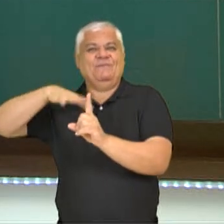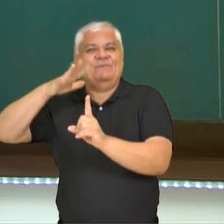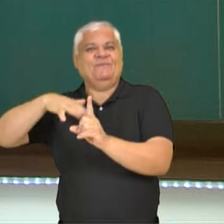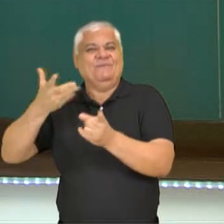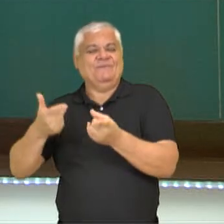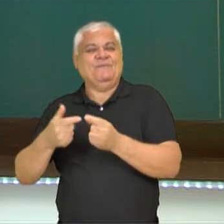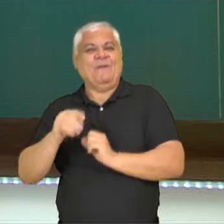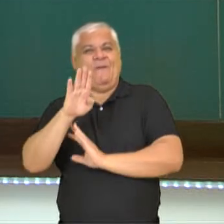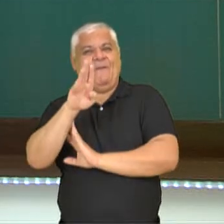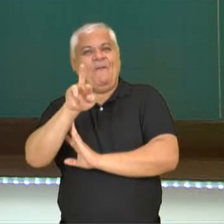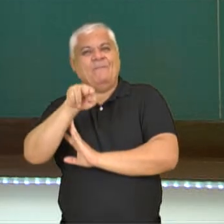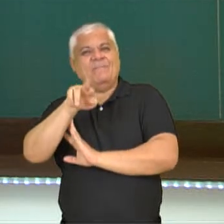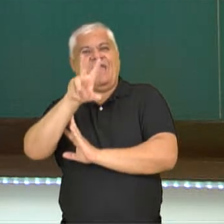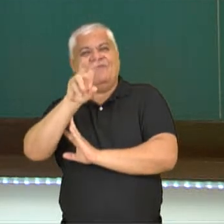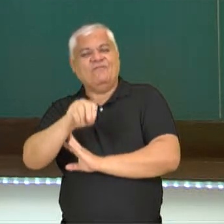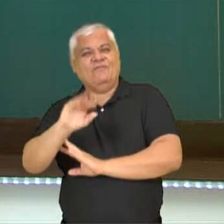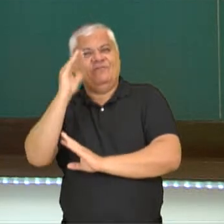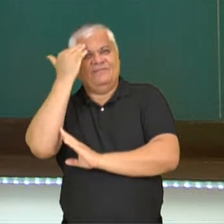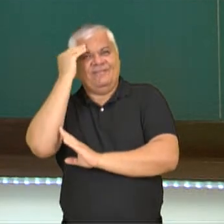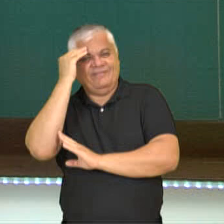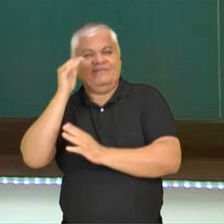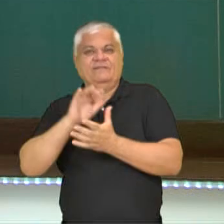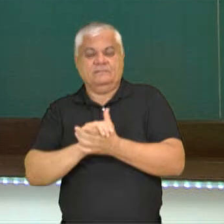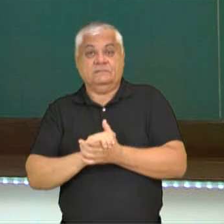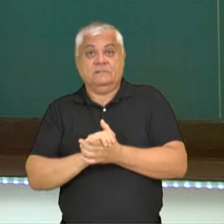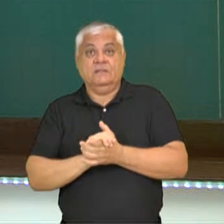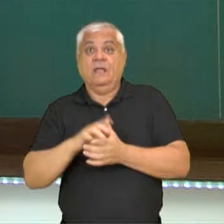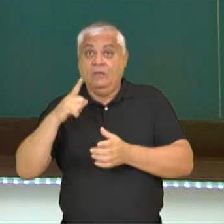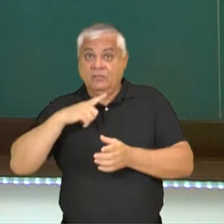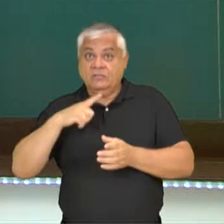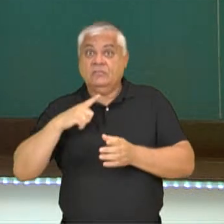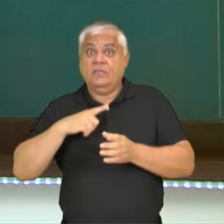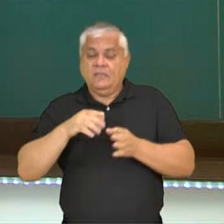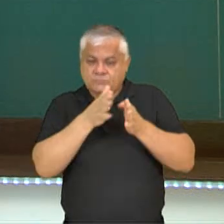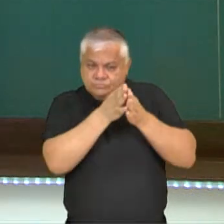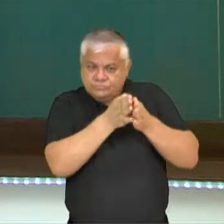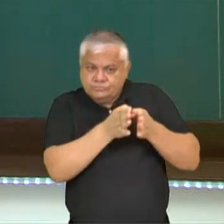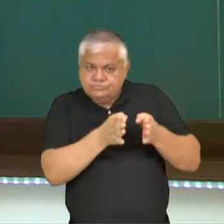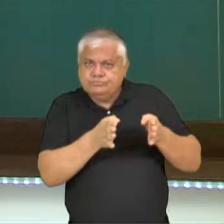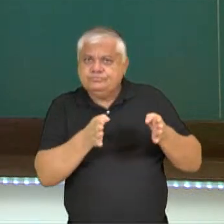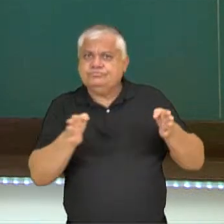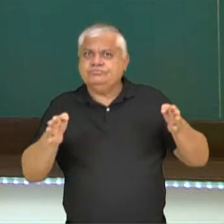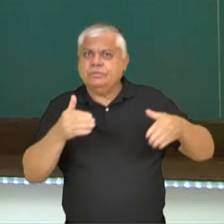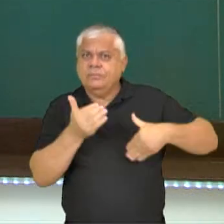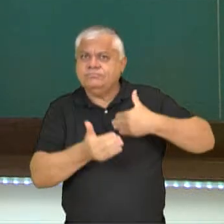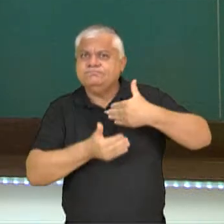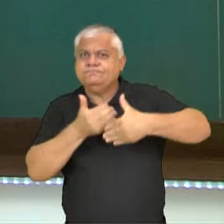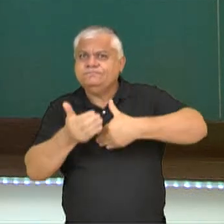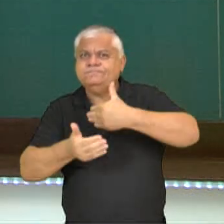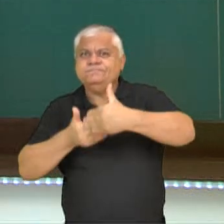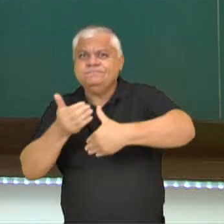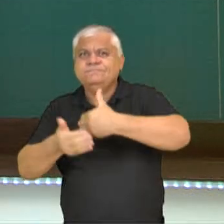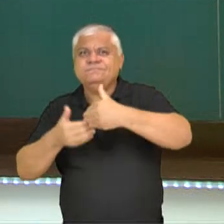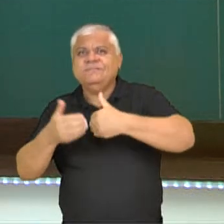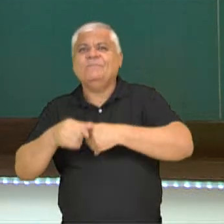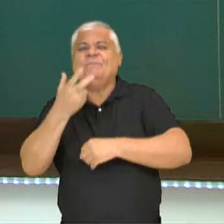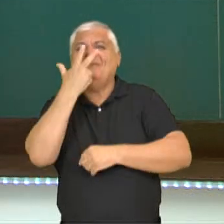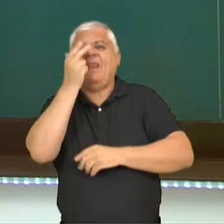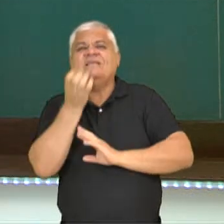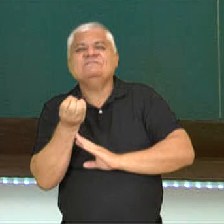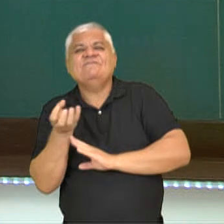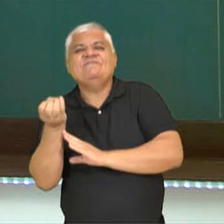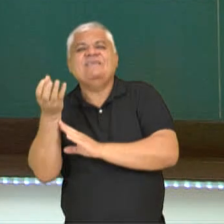entender. Os capítulos seguem uma ordem cronológica e trilham uma espécie de viagem pelas letras